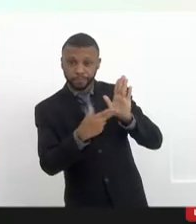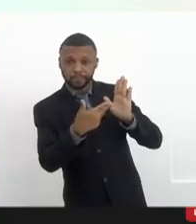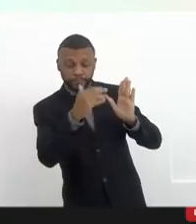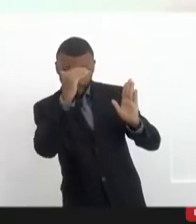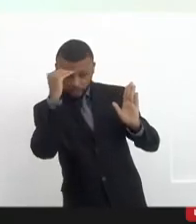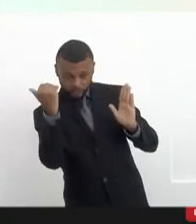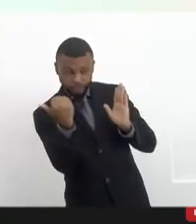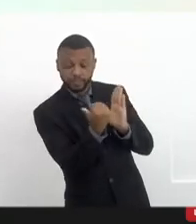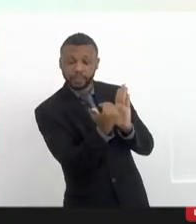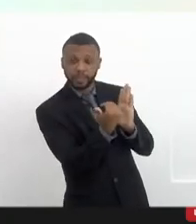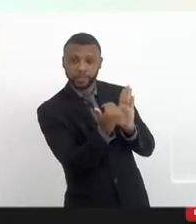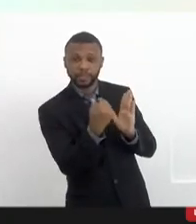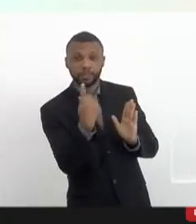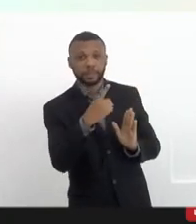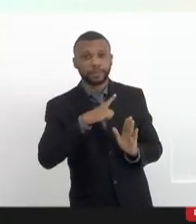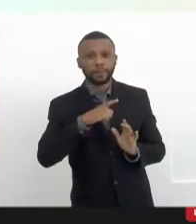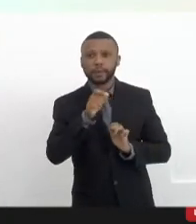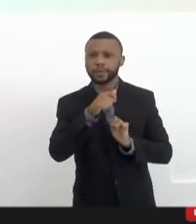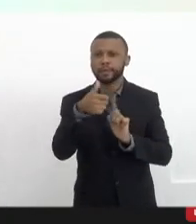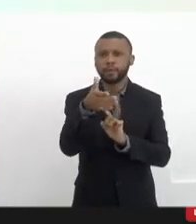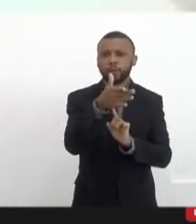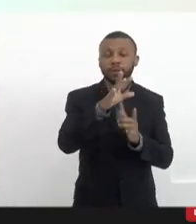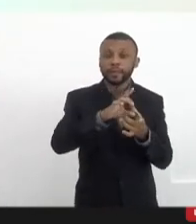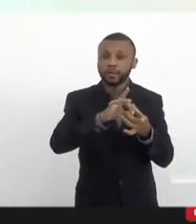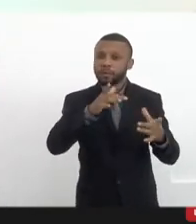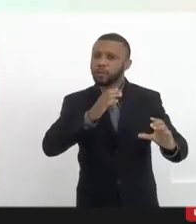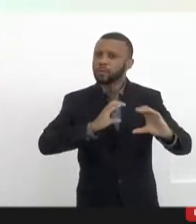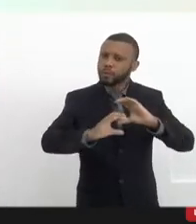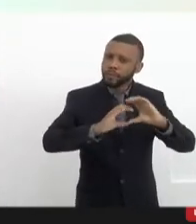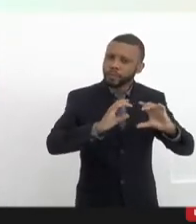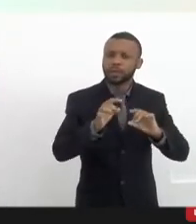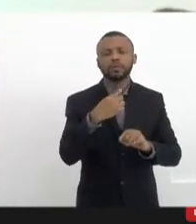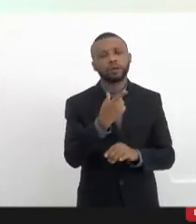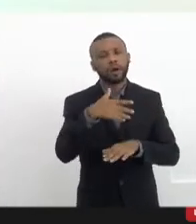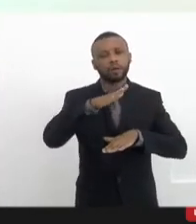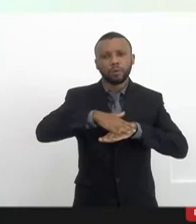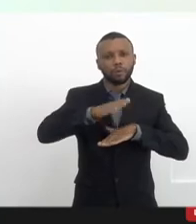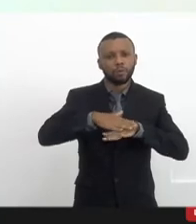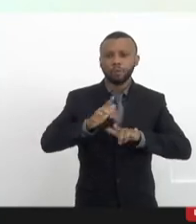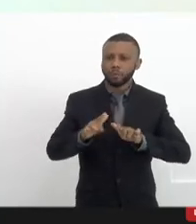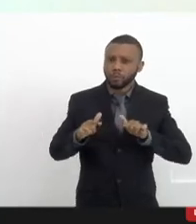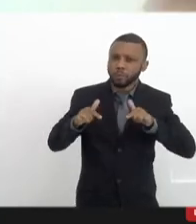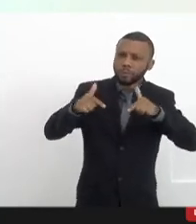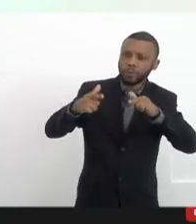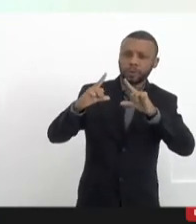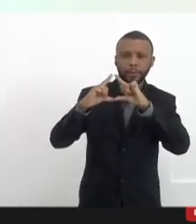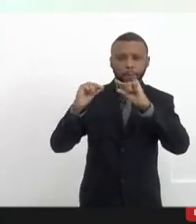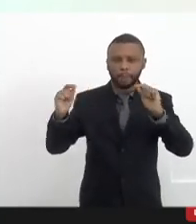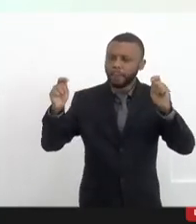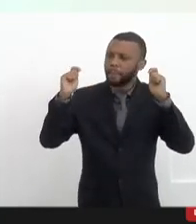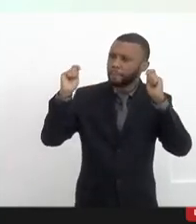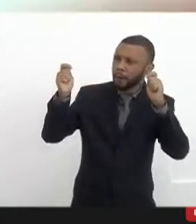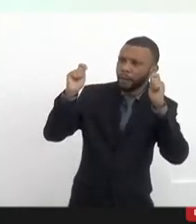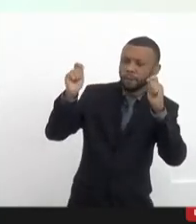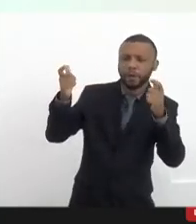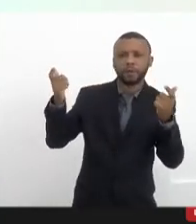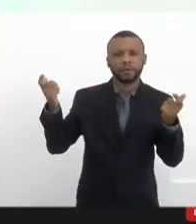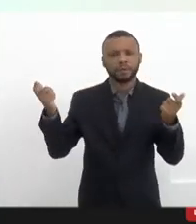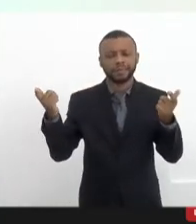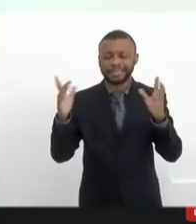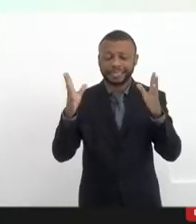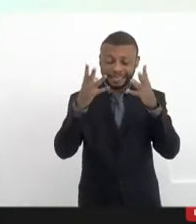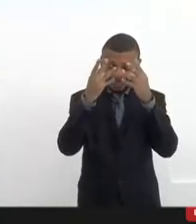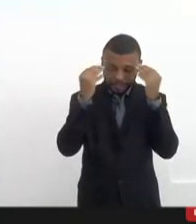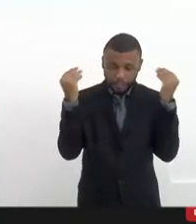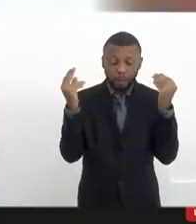Nós estamos com essa bandeira da democracia e da comunicação, fomos lá para Brasília, agora me